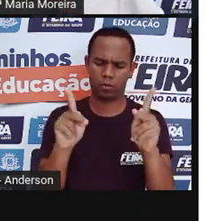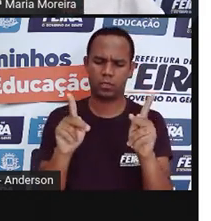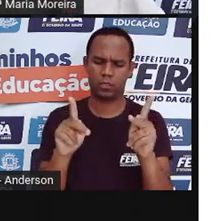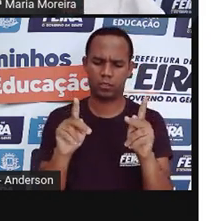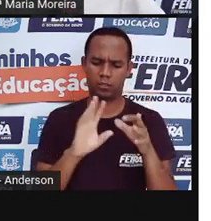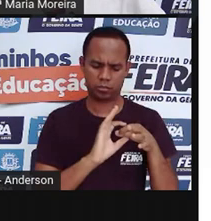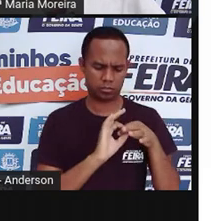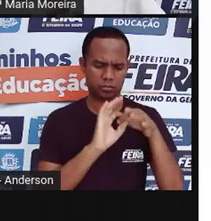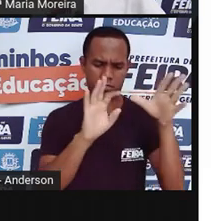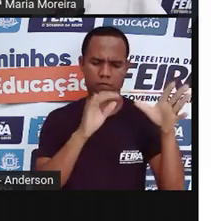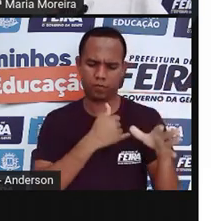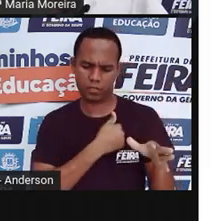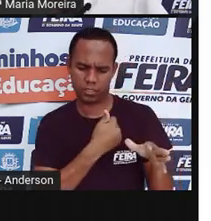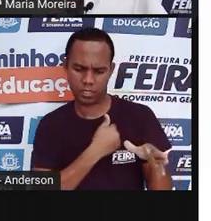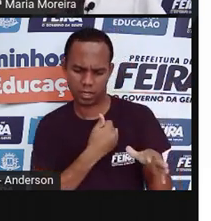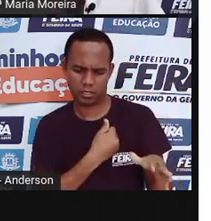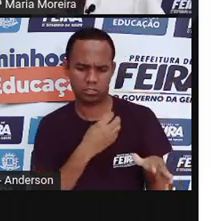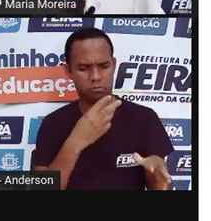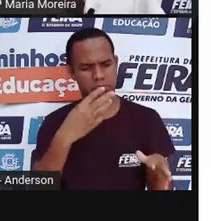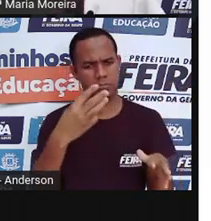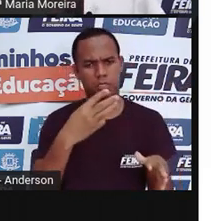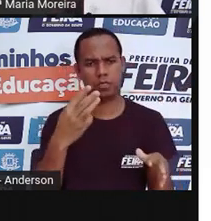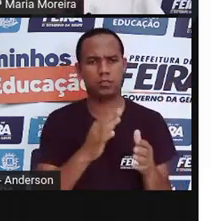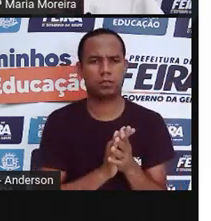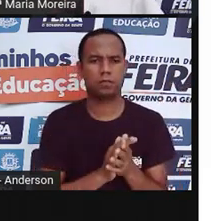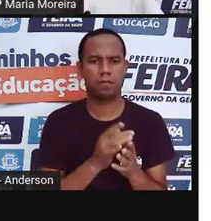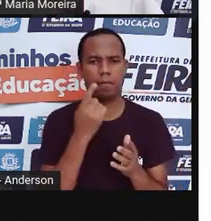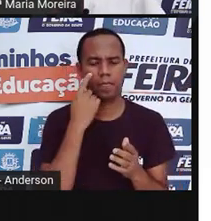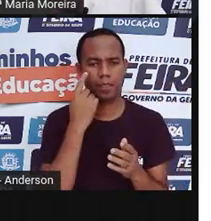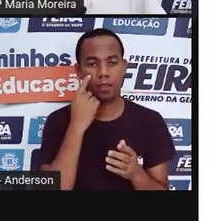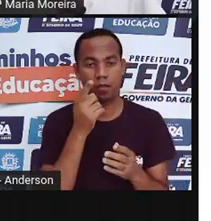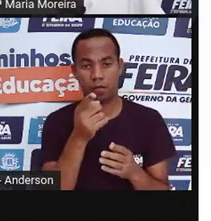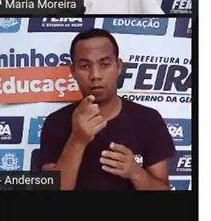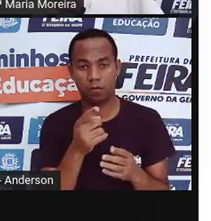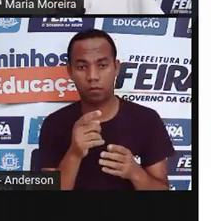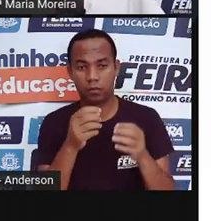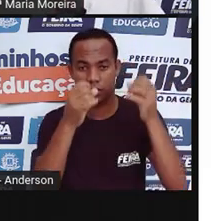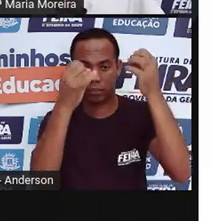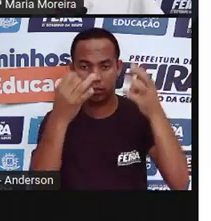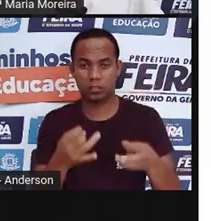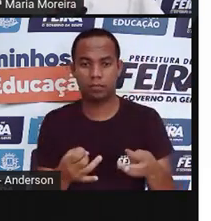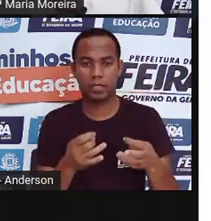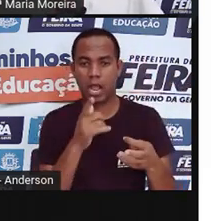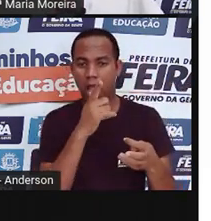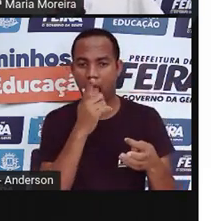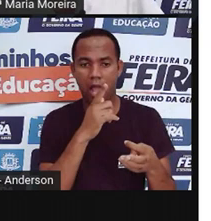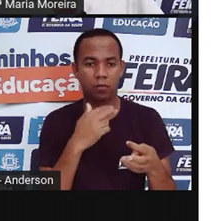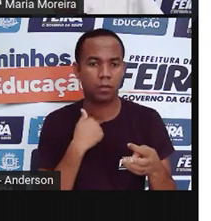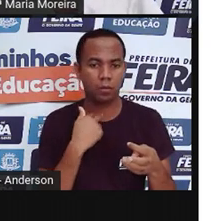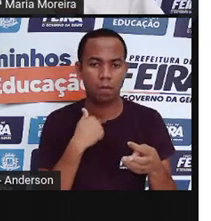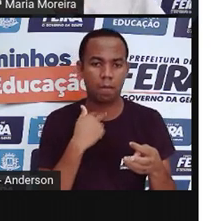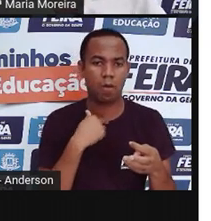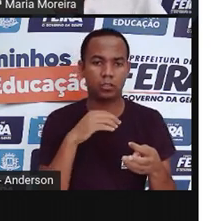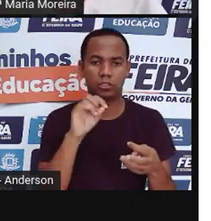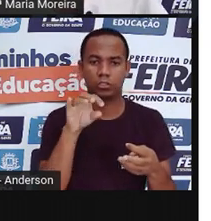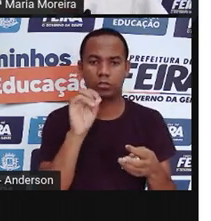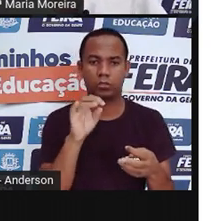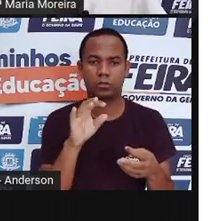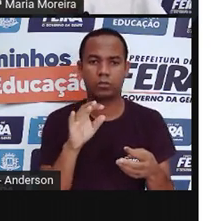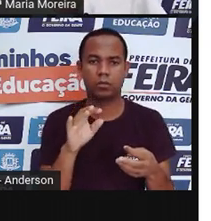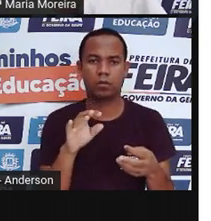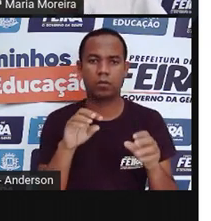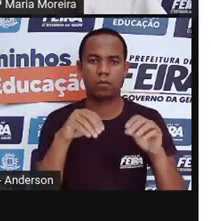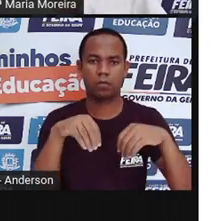Inmetro, tá? Não é lavável, certo? A madeira, você precisa passar um pano úmido,